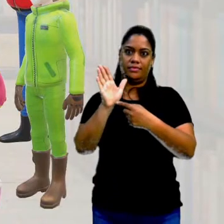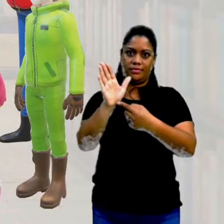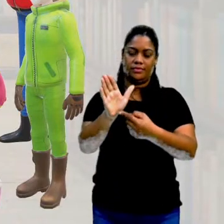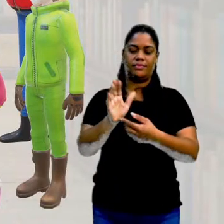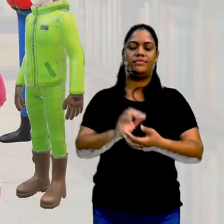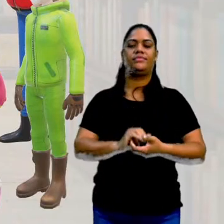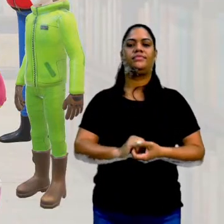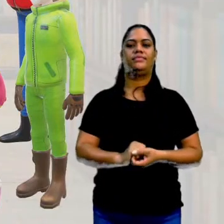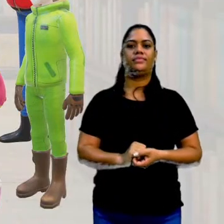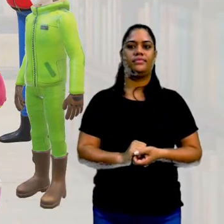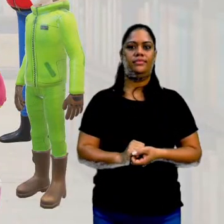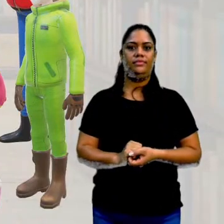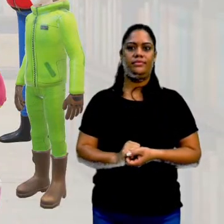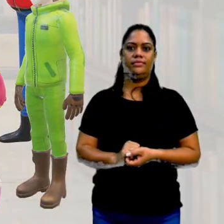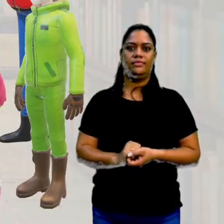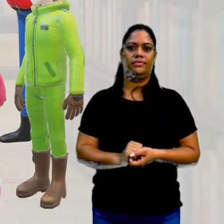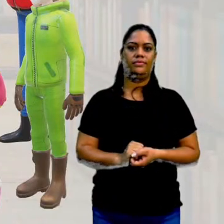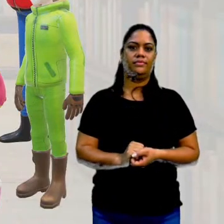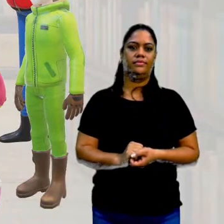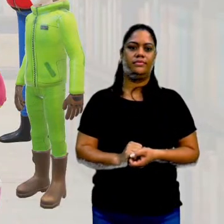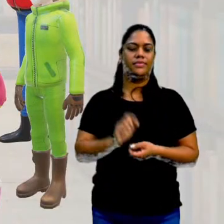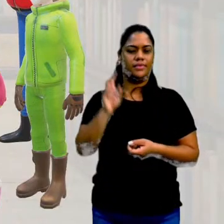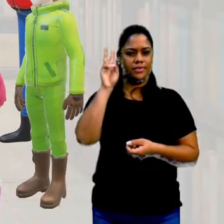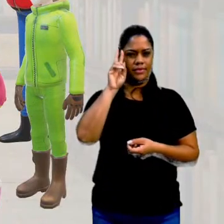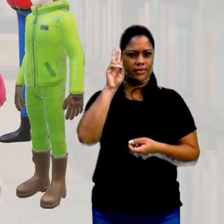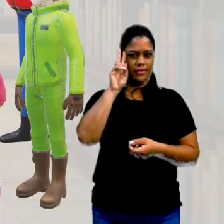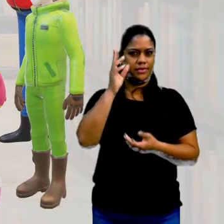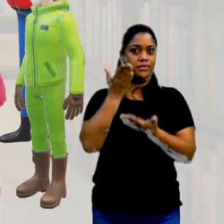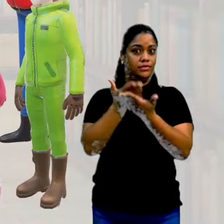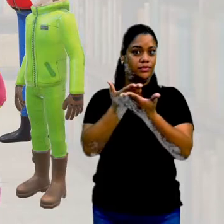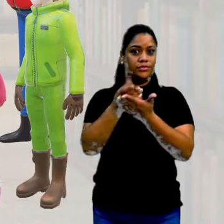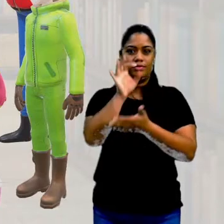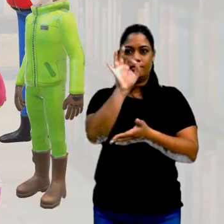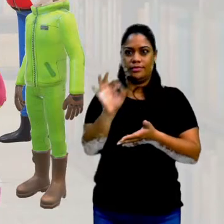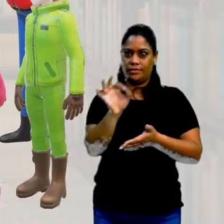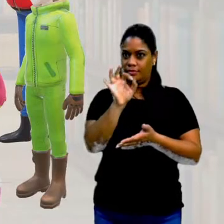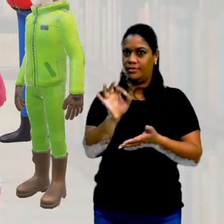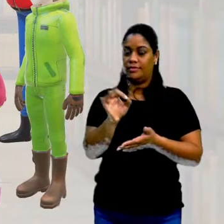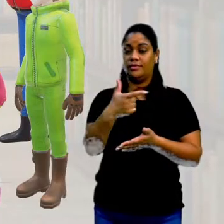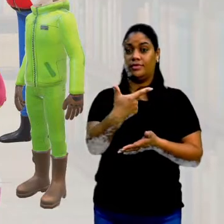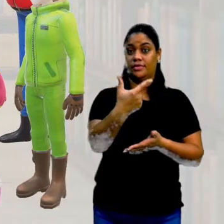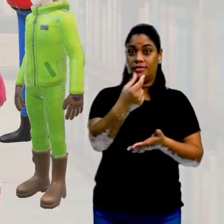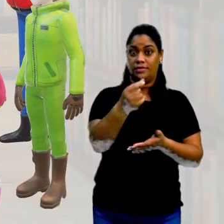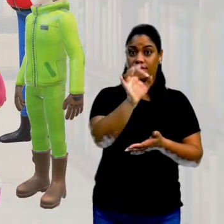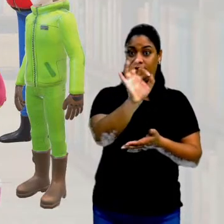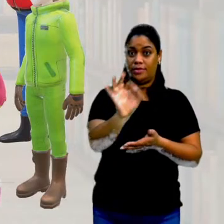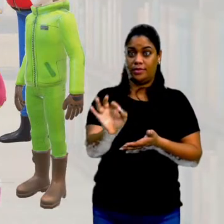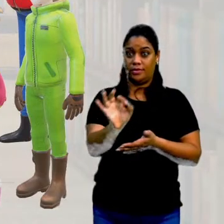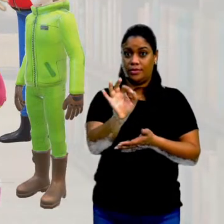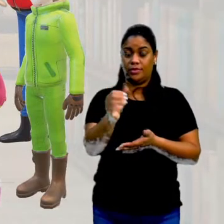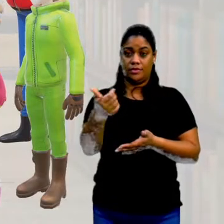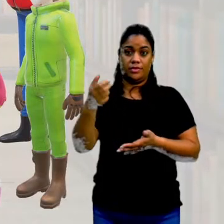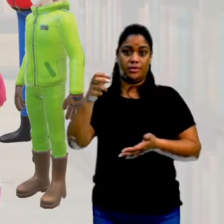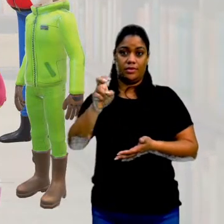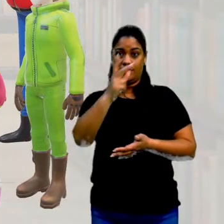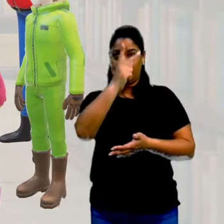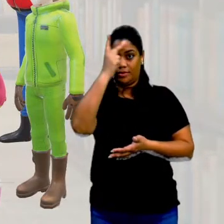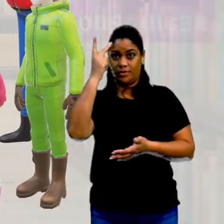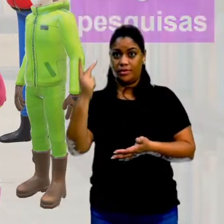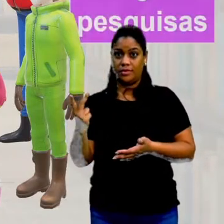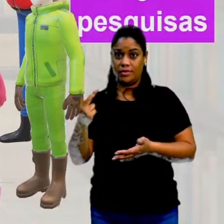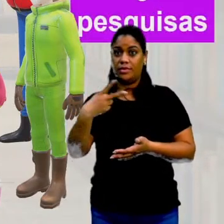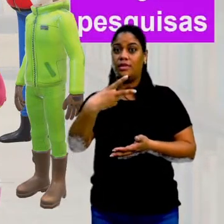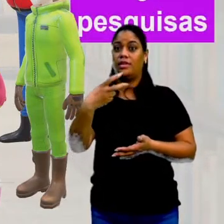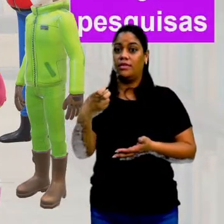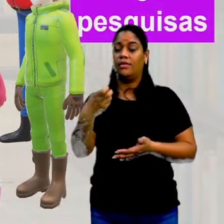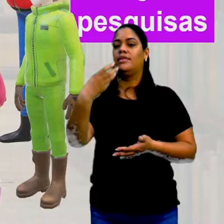20%, a gente vai titular lá daquela aula de porcentagem, em que 20% de 15 pessoas vai ser